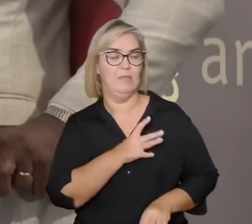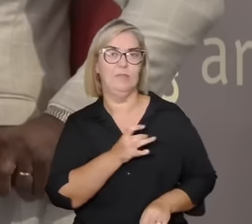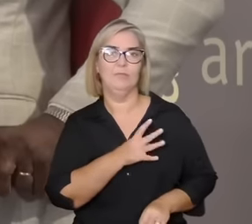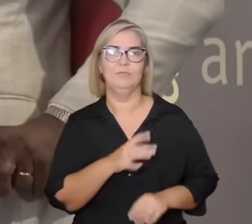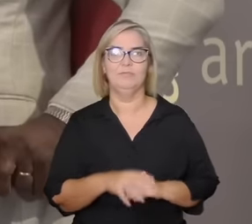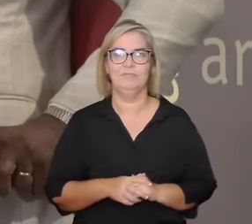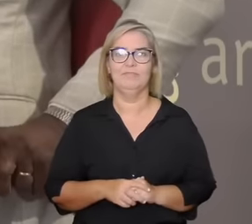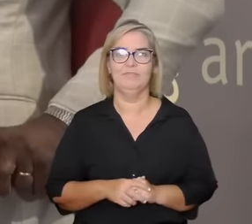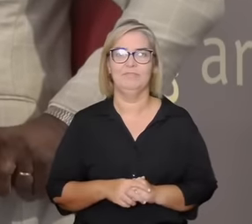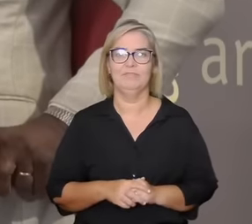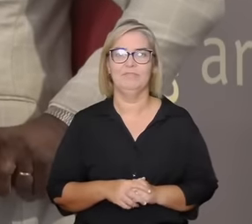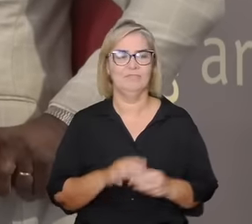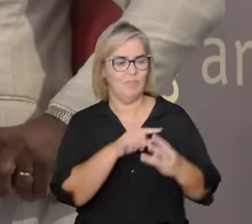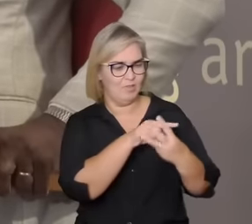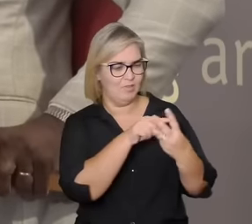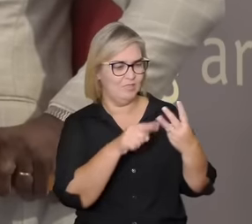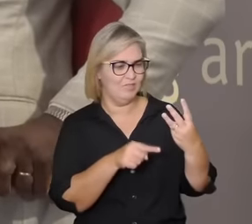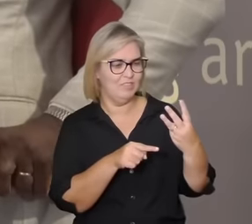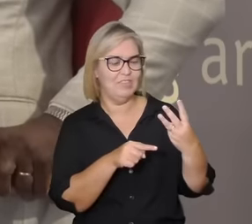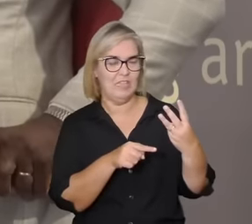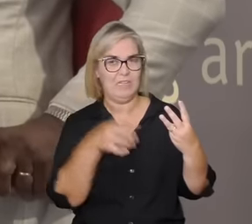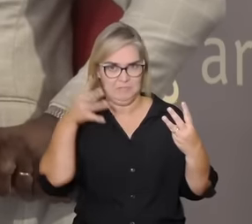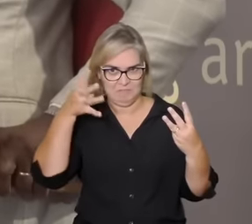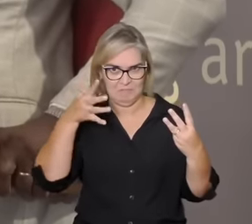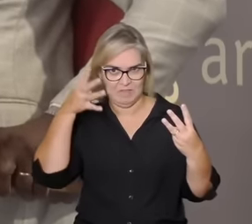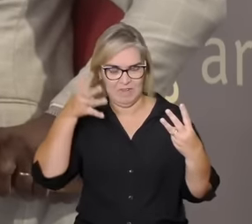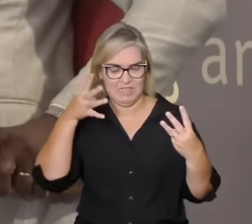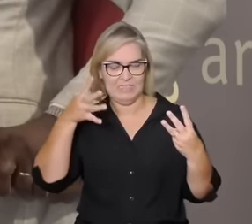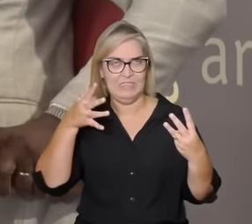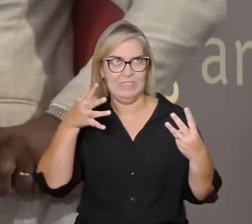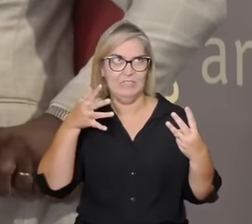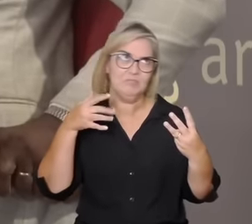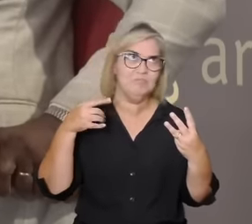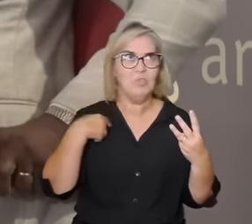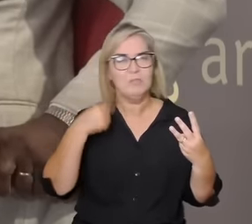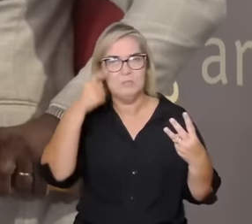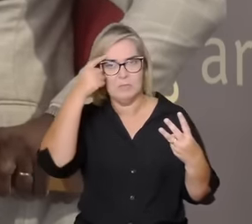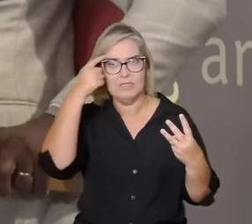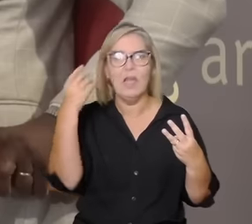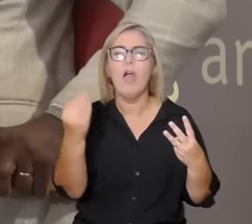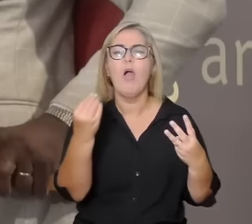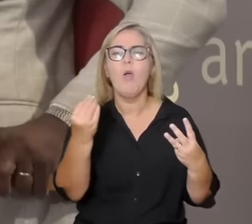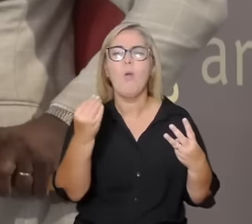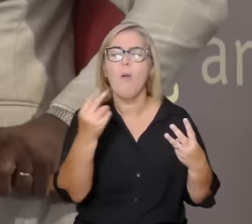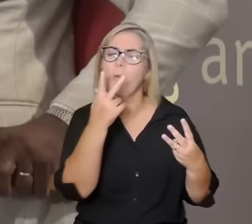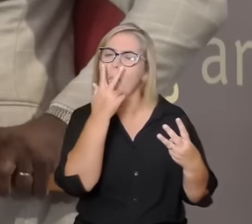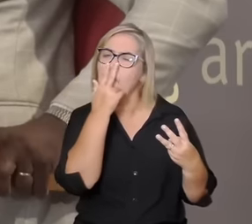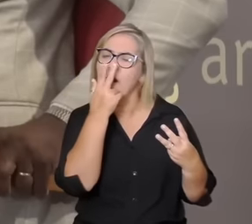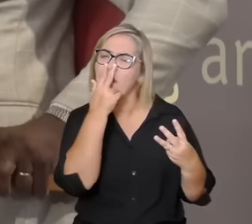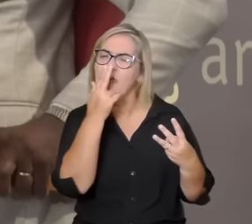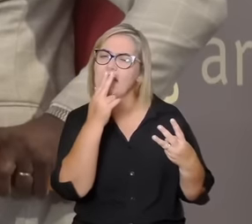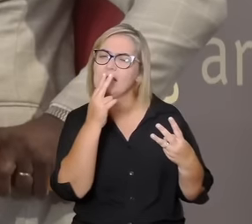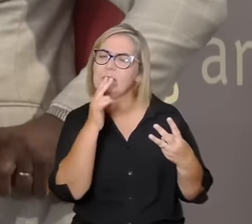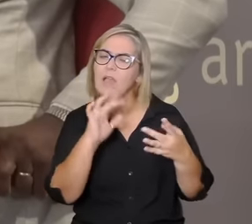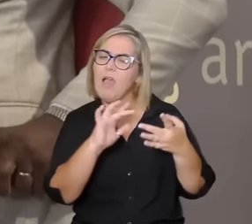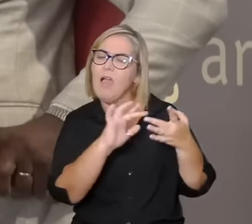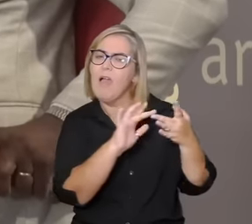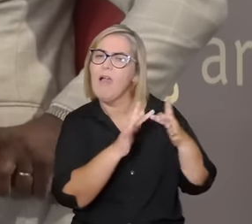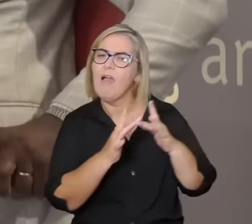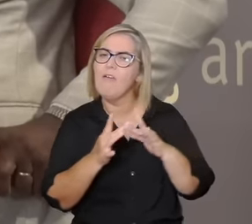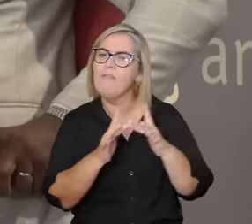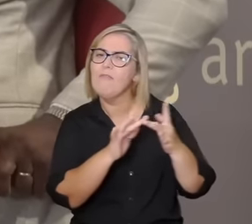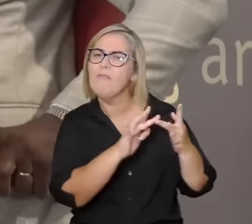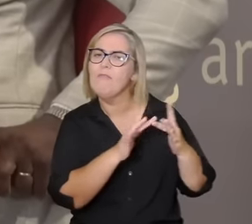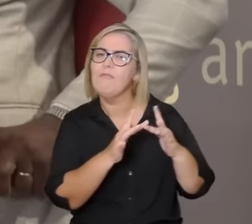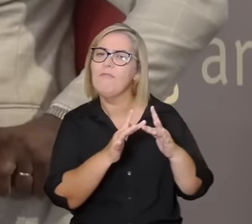comentando os três uma coisa que talvez a gente possa pensar junto é como a vinculação ela parece muitas